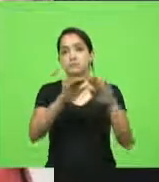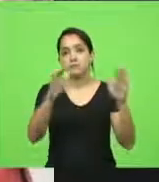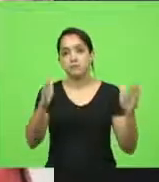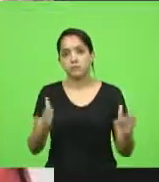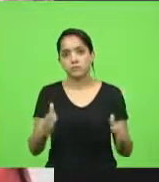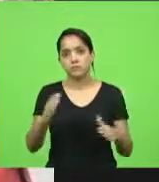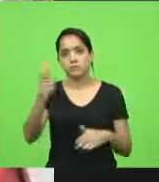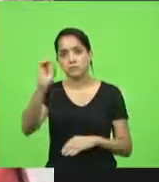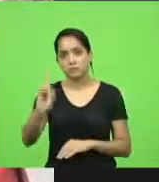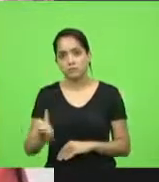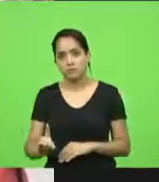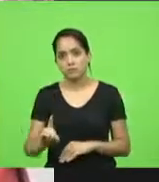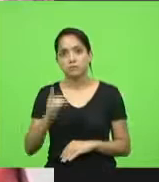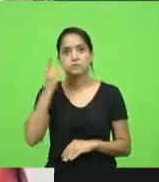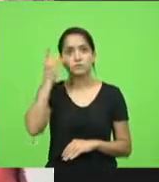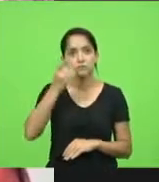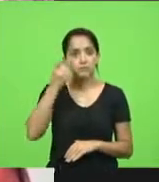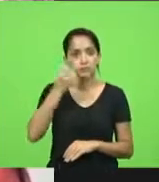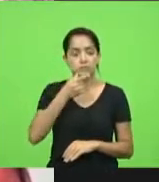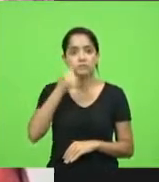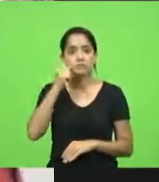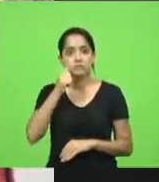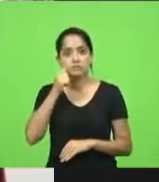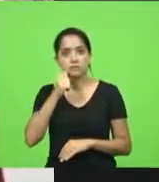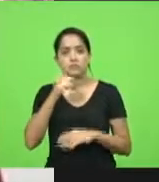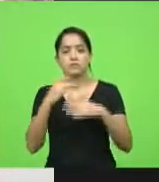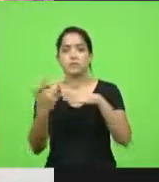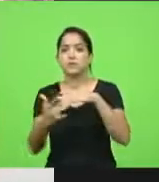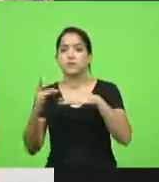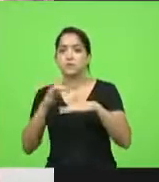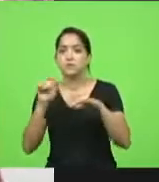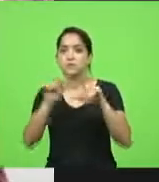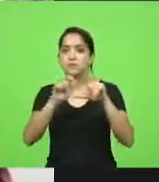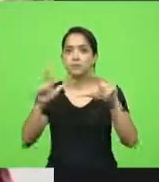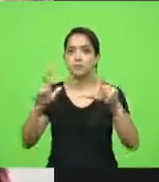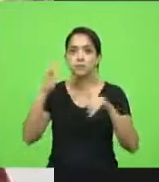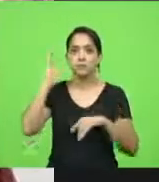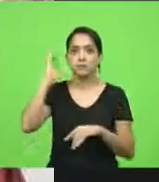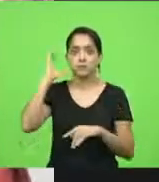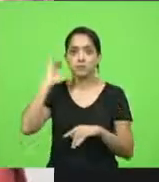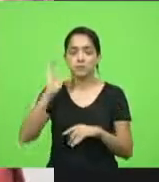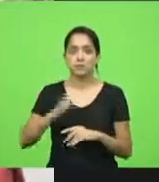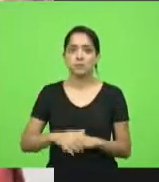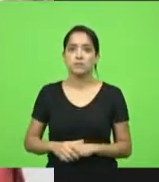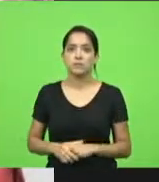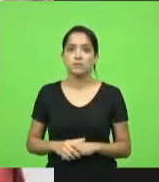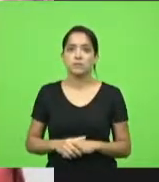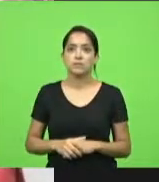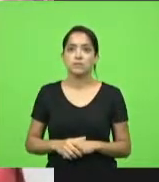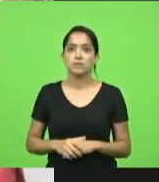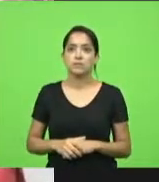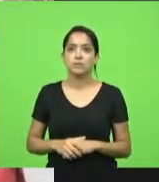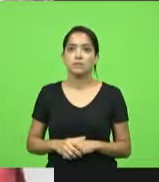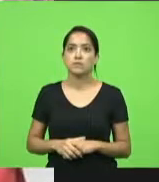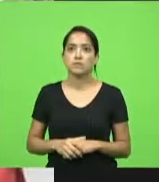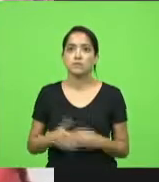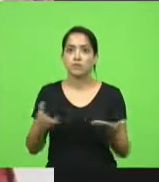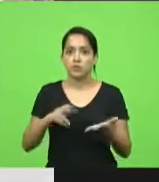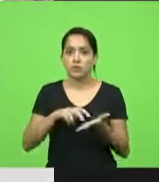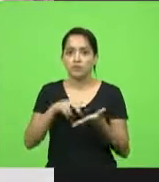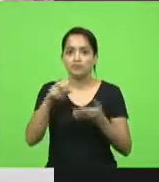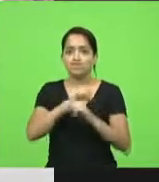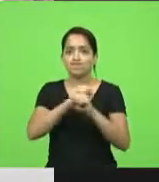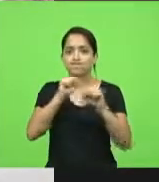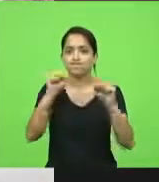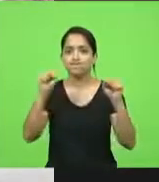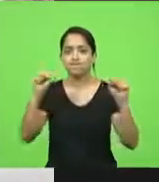deputados e deputadas, a gente que nos acompanha pelas redes sociais, pela TV Legislativa, pela Rádio Alesc. Perguntei hoje de cedo, me fui dar